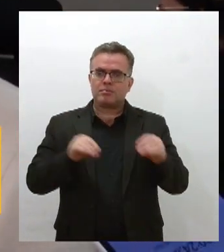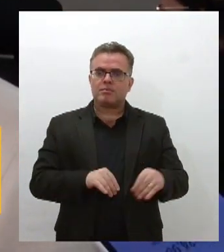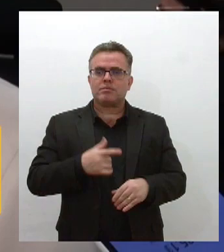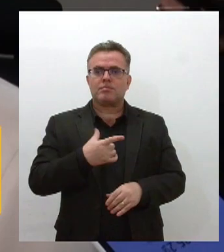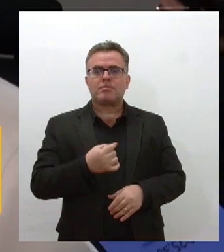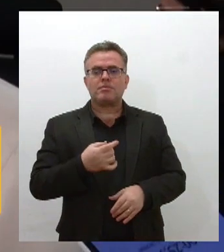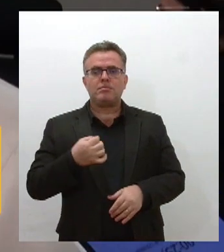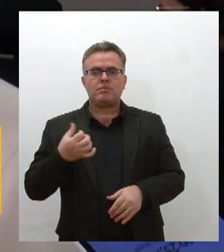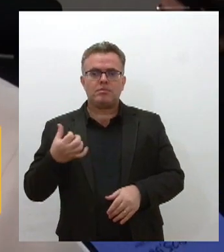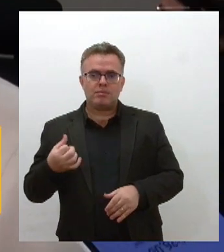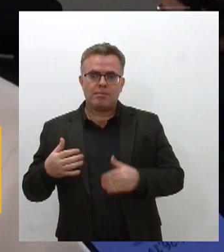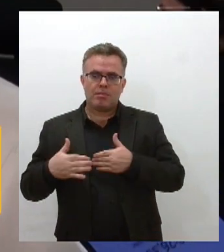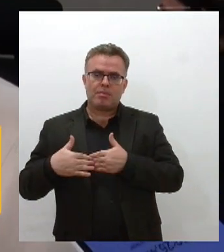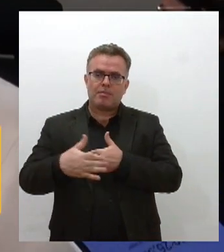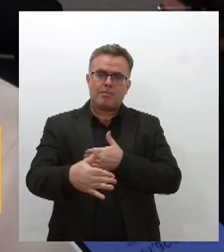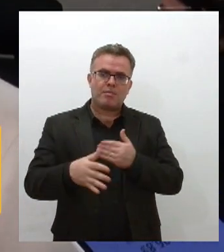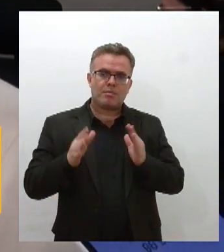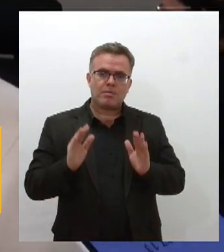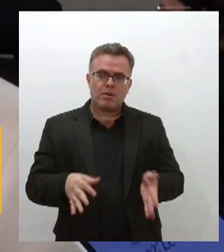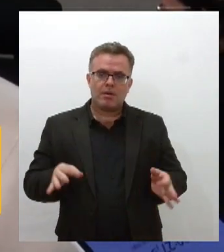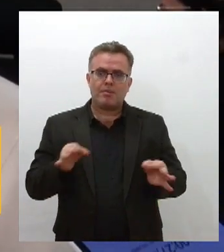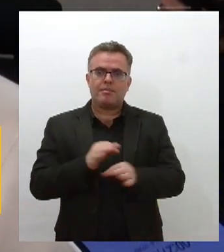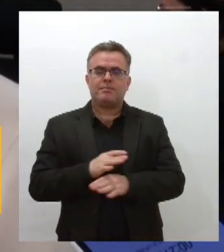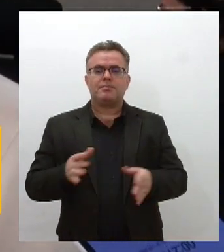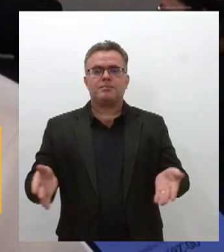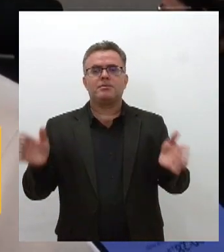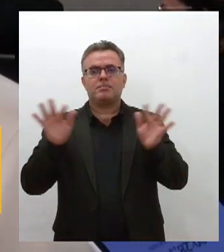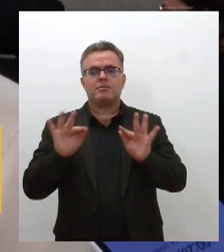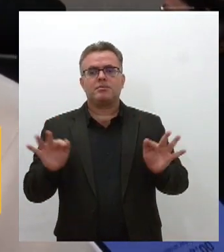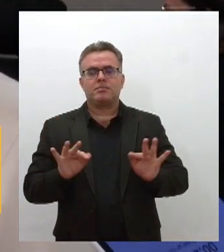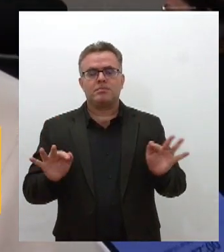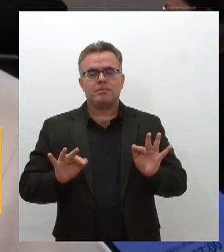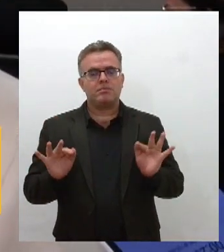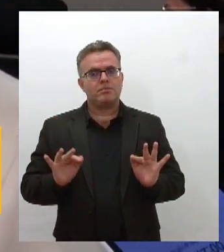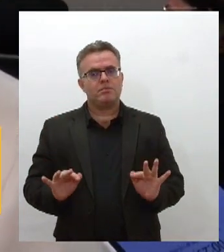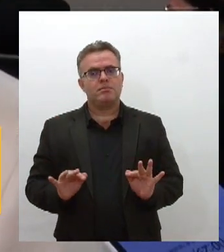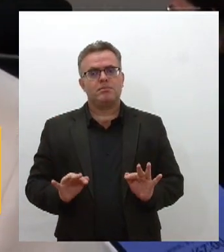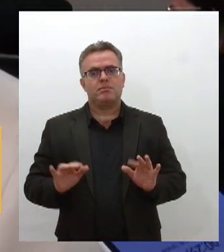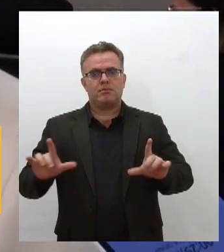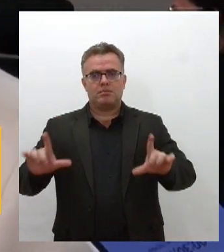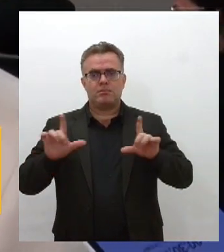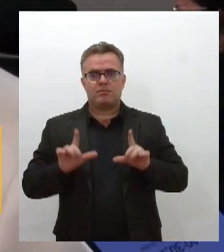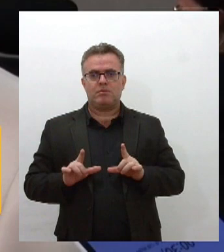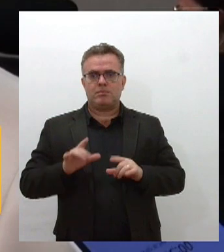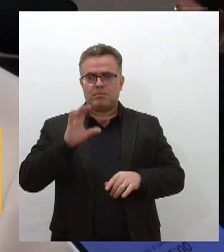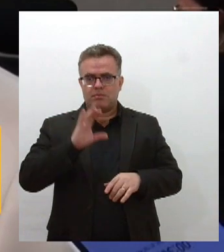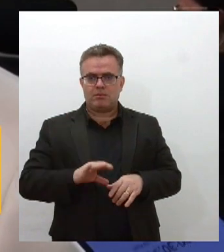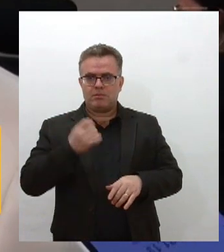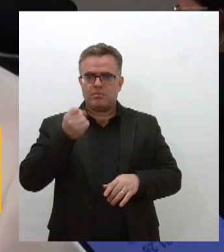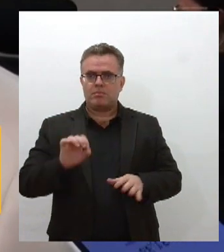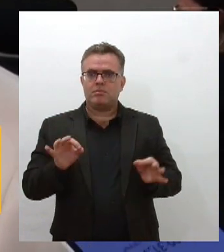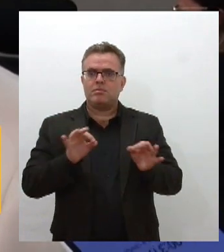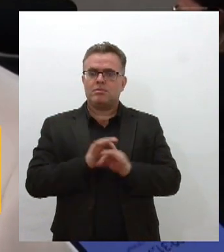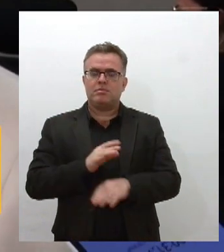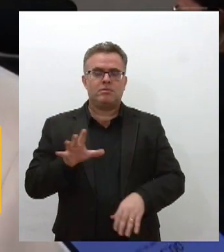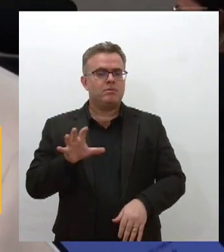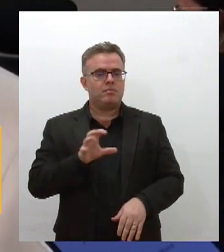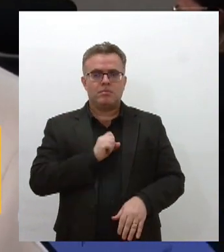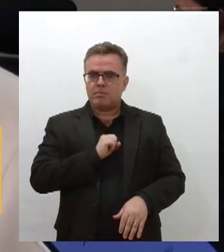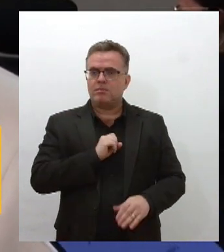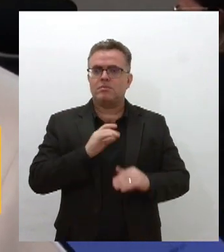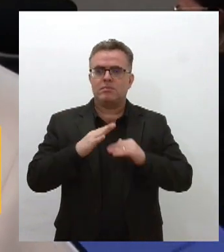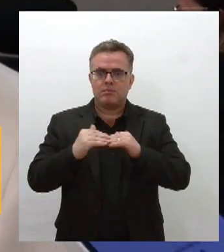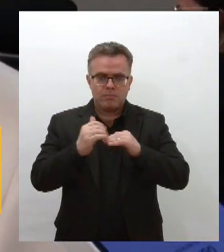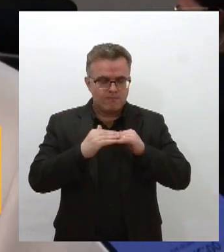mais do que aclimatado estou muito feliz por estar recebendo esse título Sergipe sempre me acolheu de braços